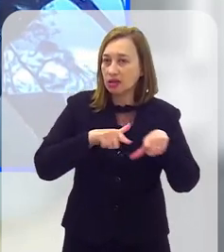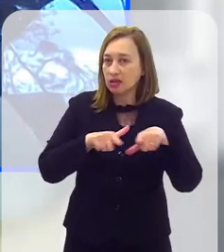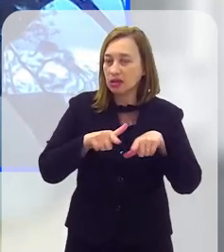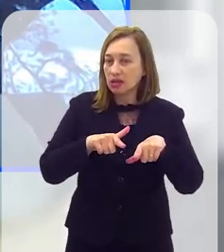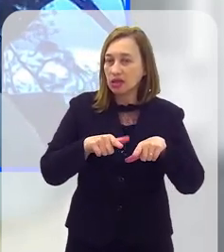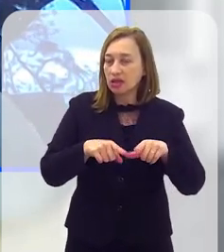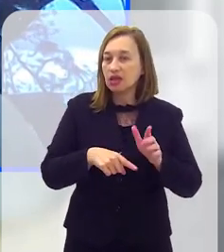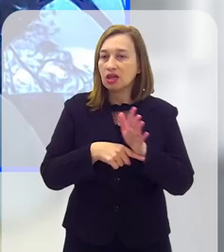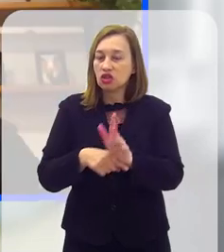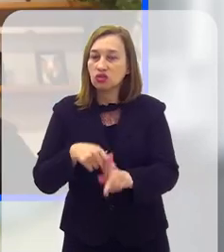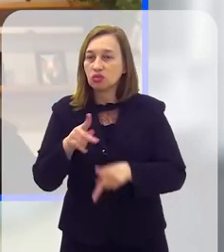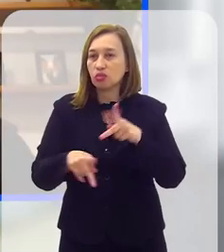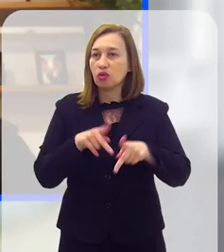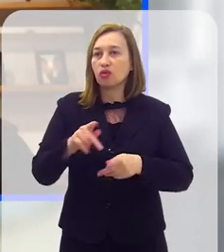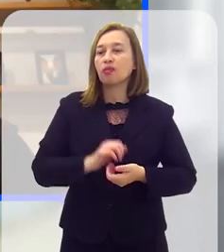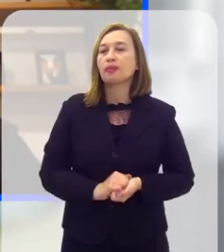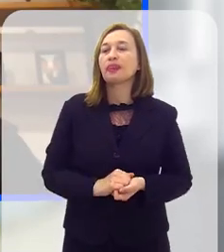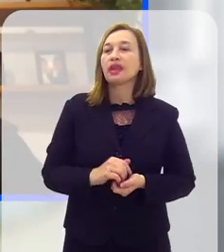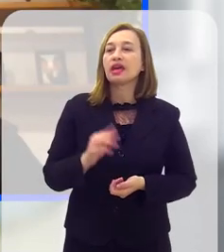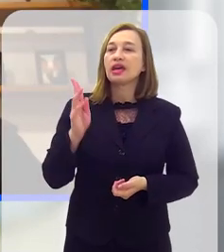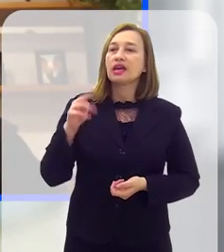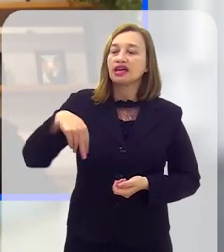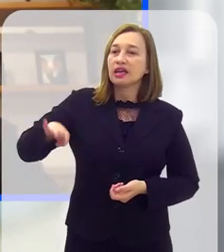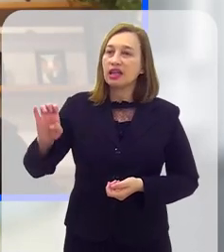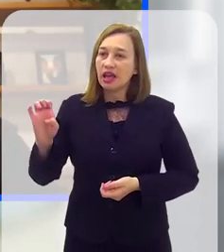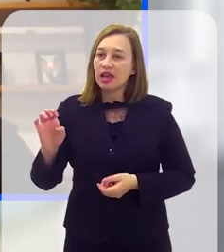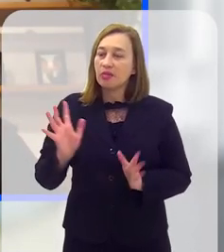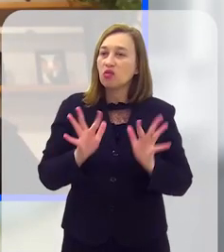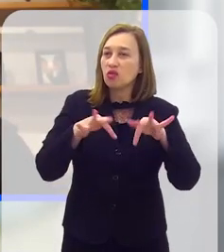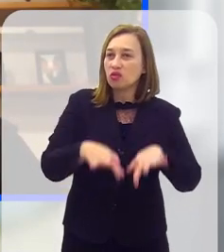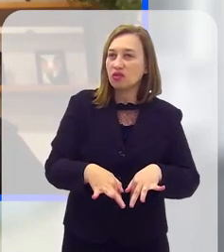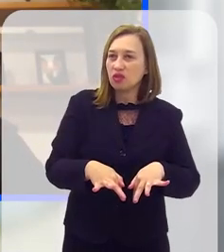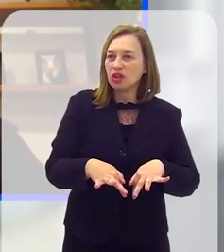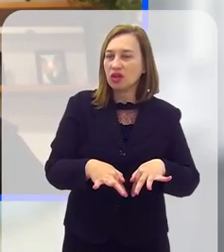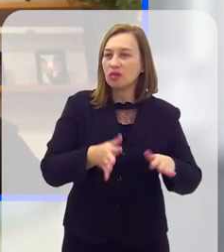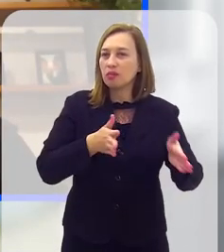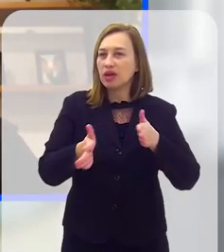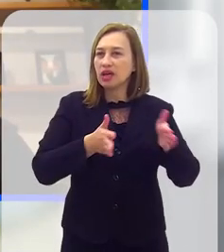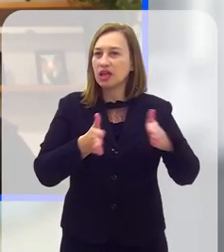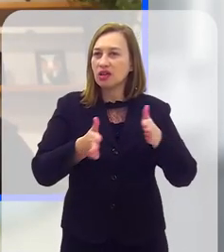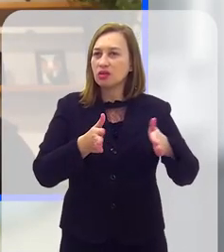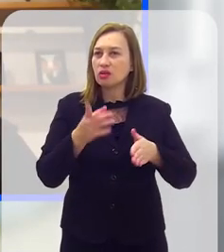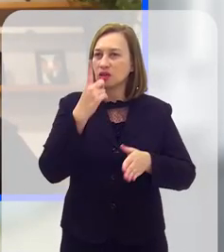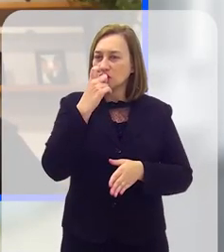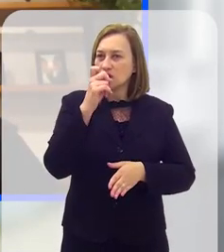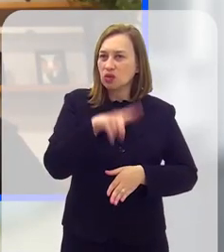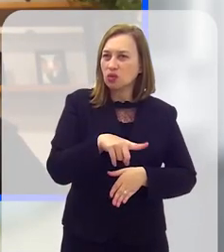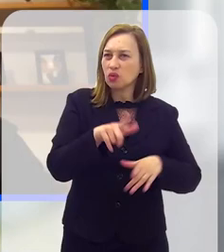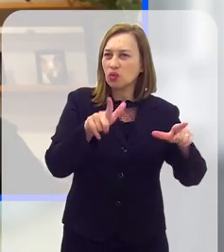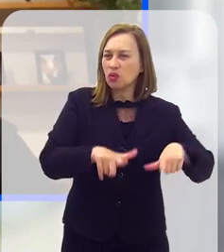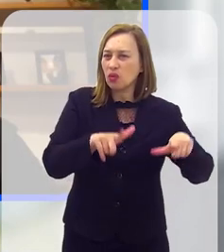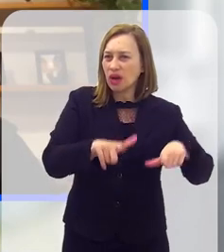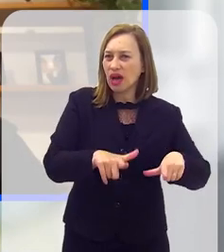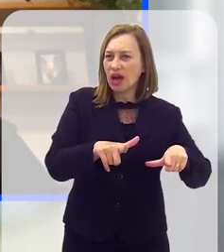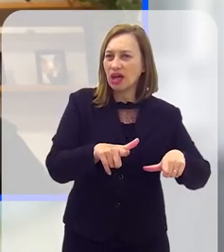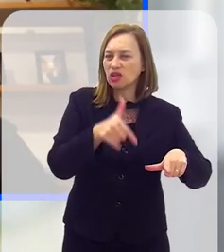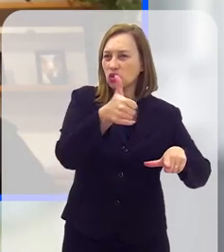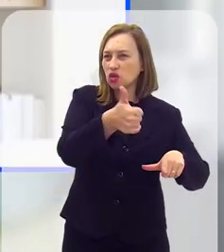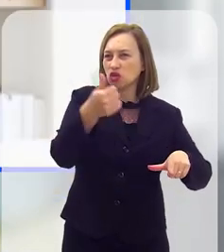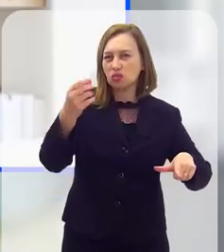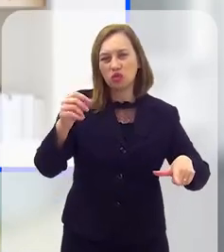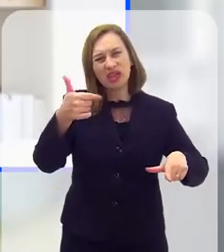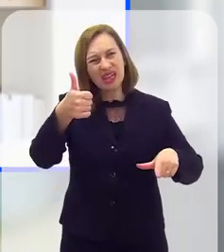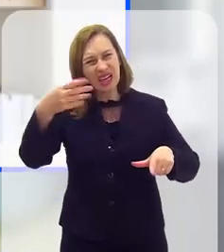eficiente, que atenda a população de forma plena. O Guilherme, prazo para o fim dos lixões, por exemplo, era originalmente